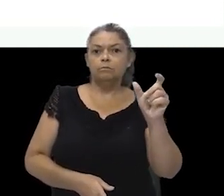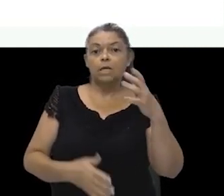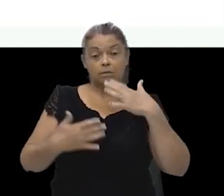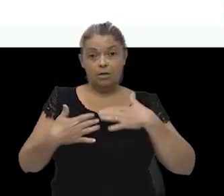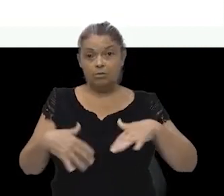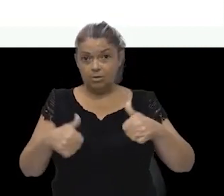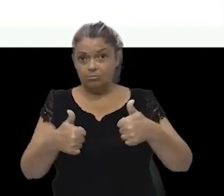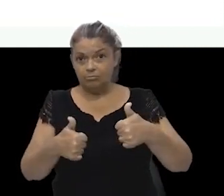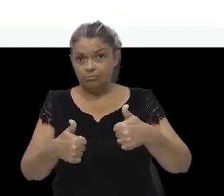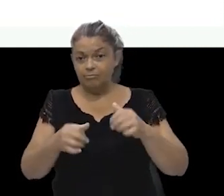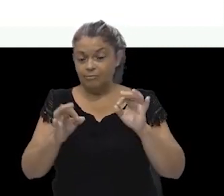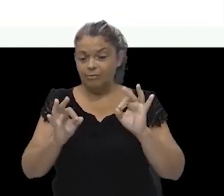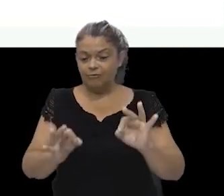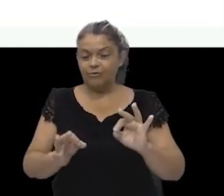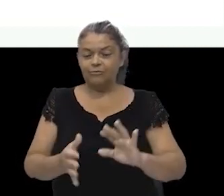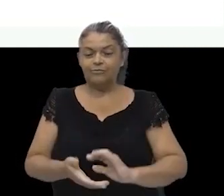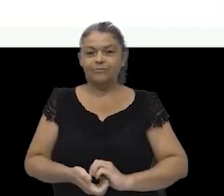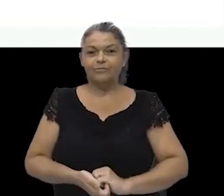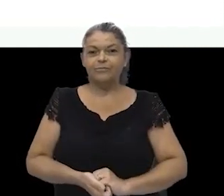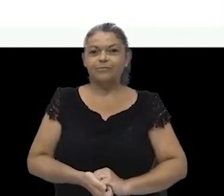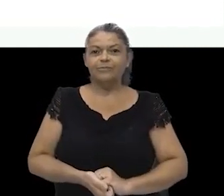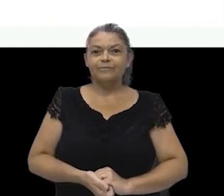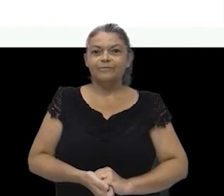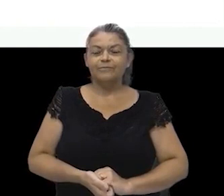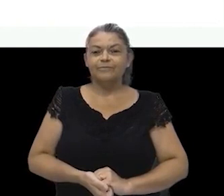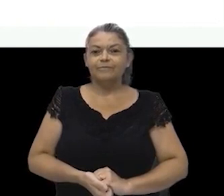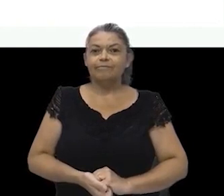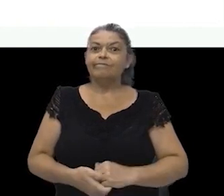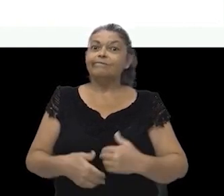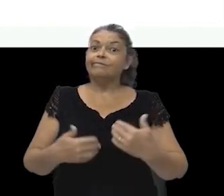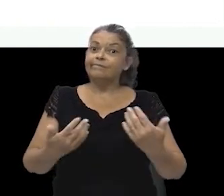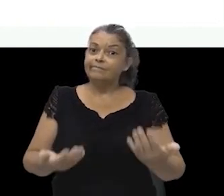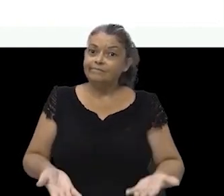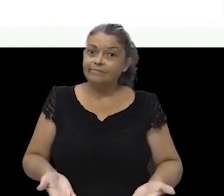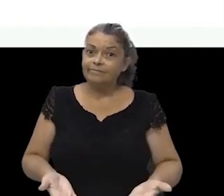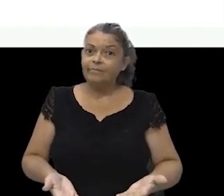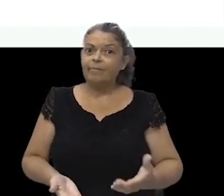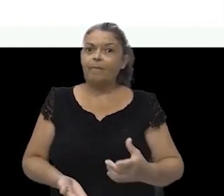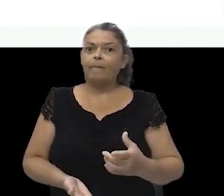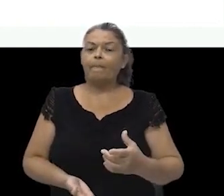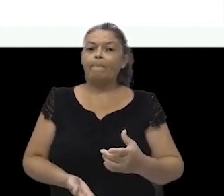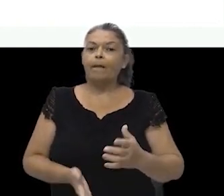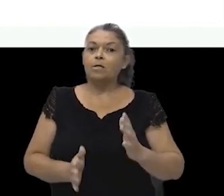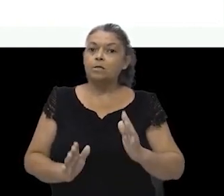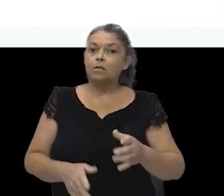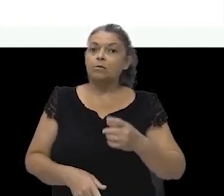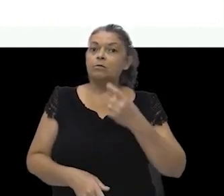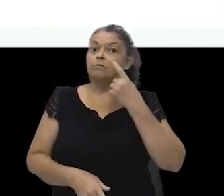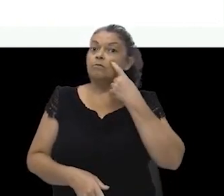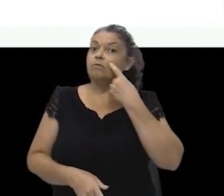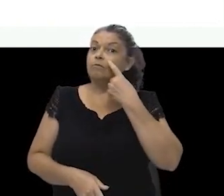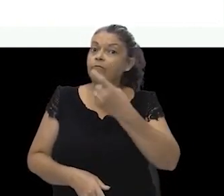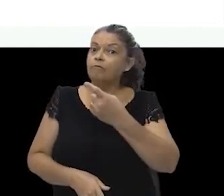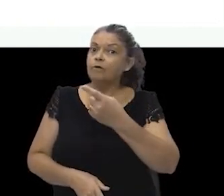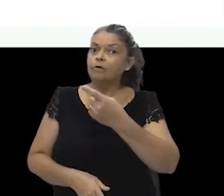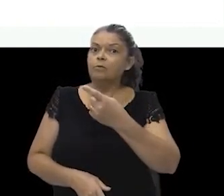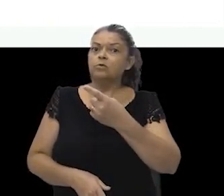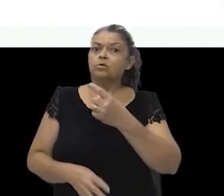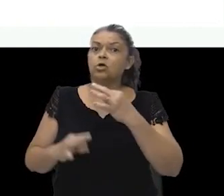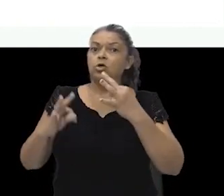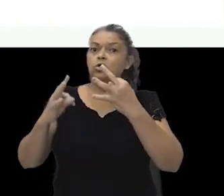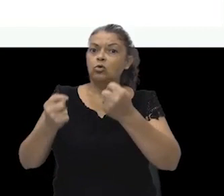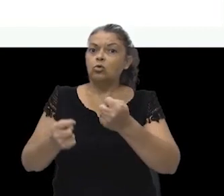né? Perfeito. Vejam que nós vimos todas as possibilidades que são as 10 fichas